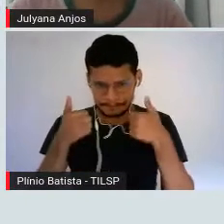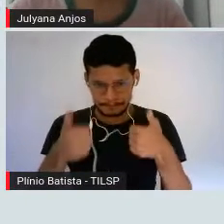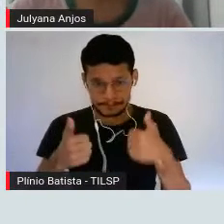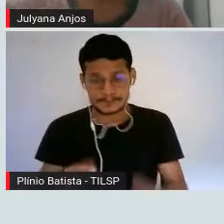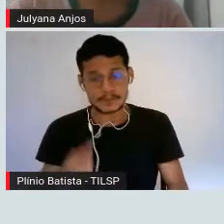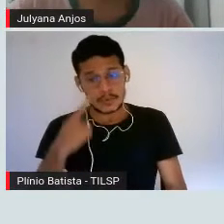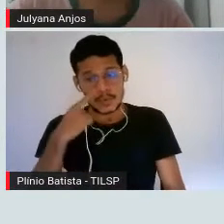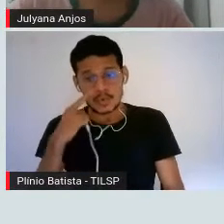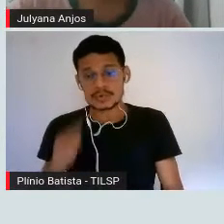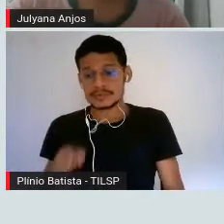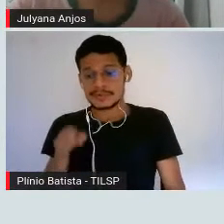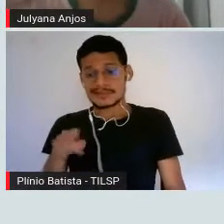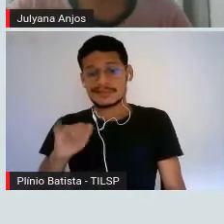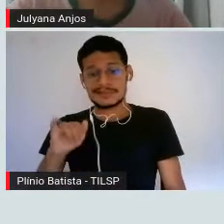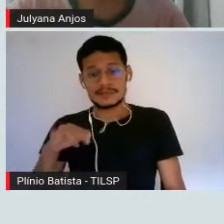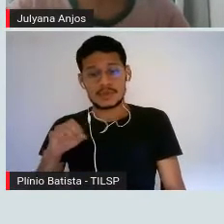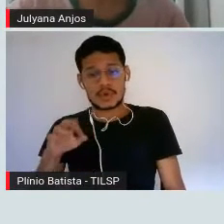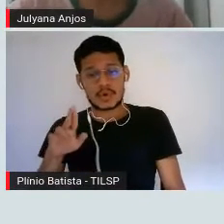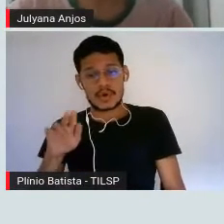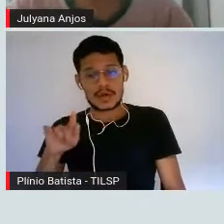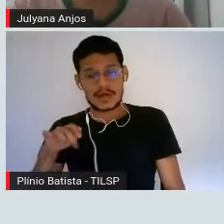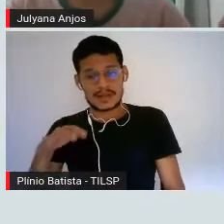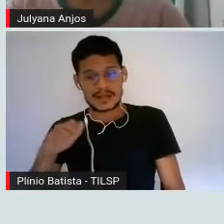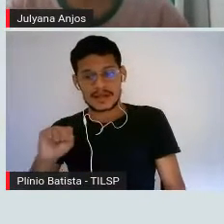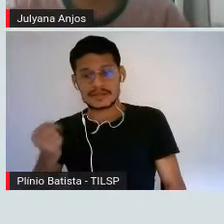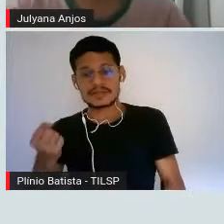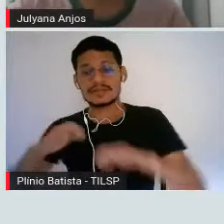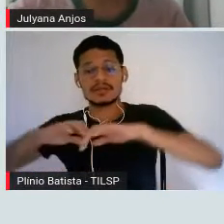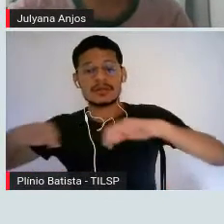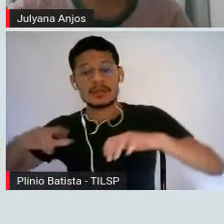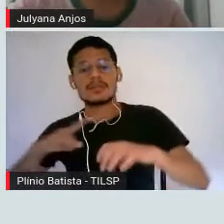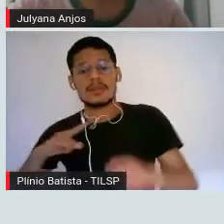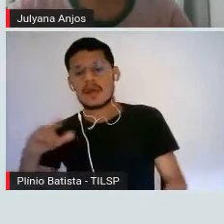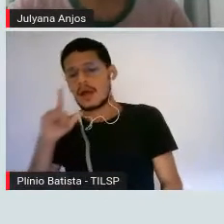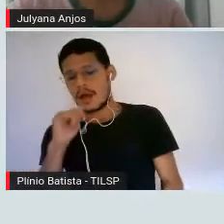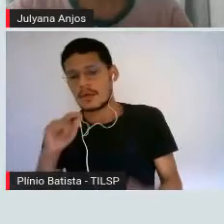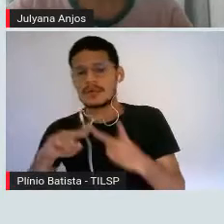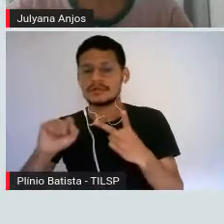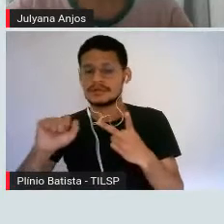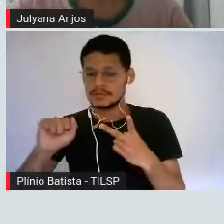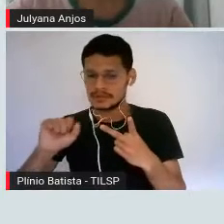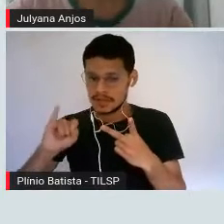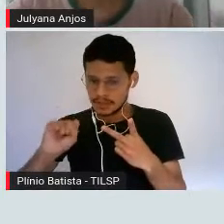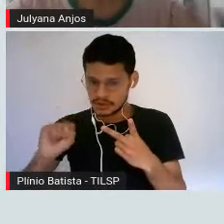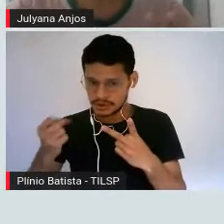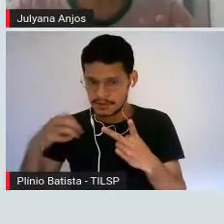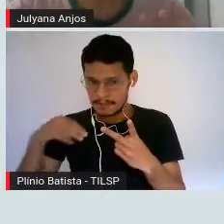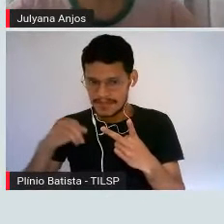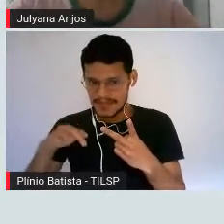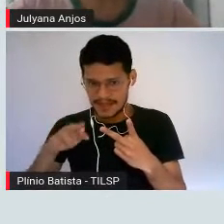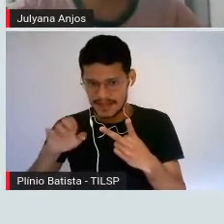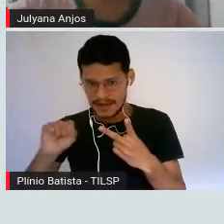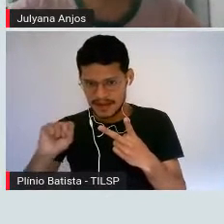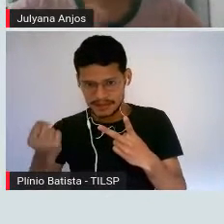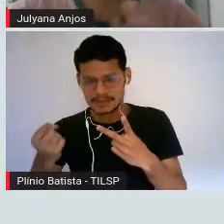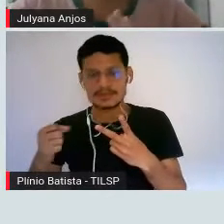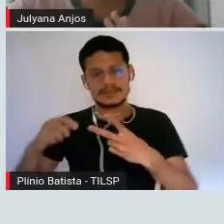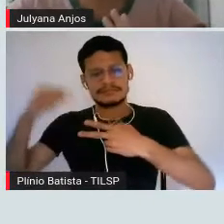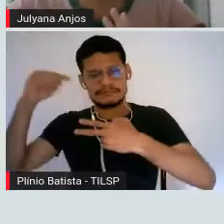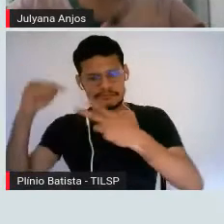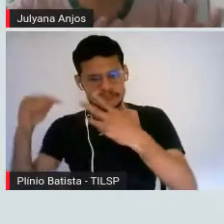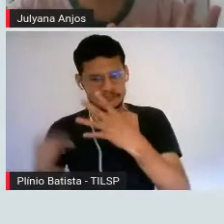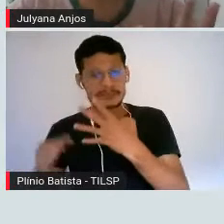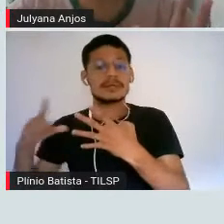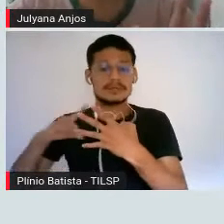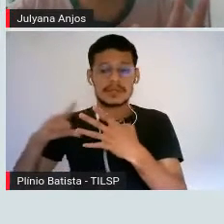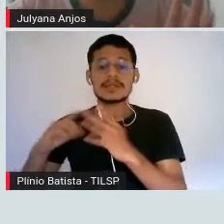moléculas inorgânicas, elas são divididas em água, sais minerais, ácidos, bases, e tem esses dois exemplos aí de